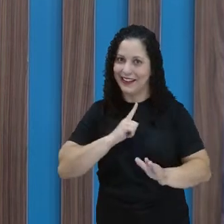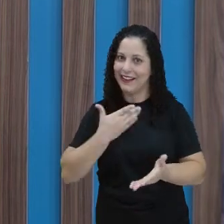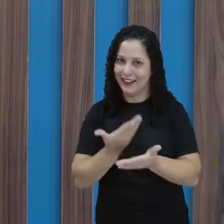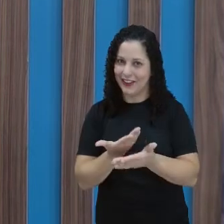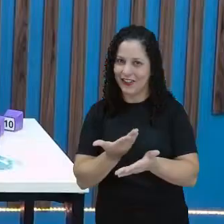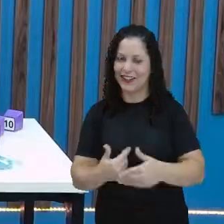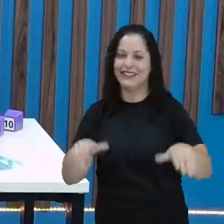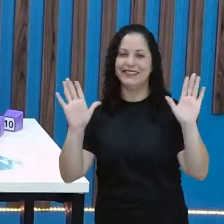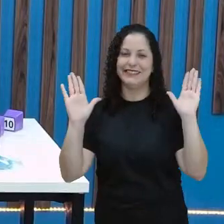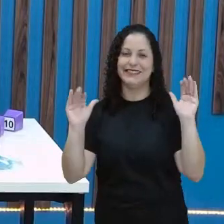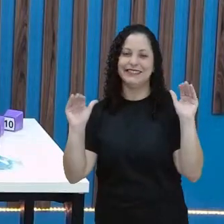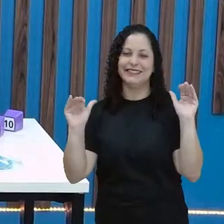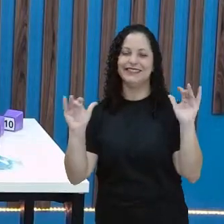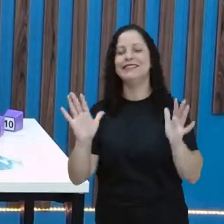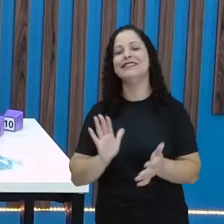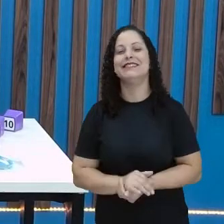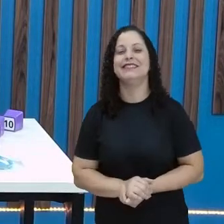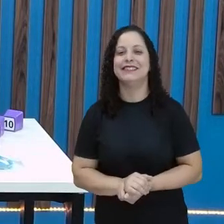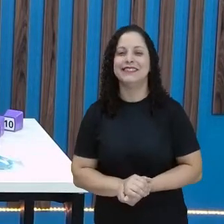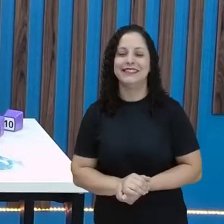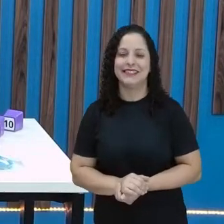viu? Tchau.